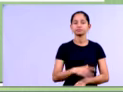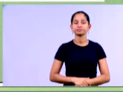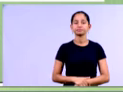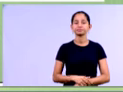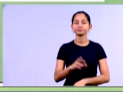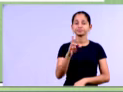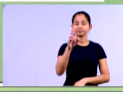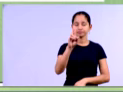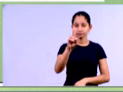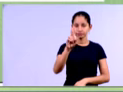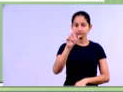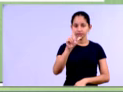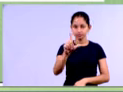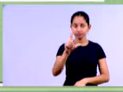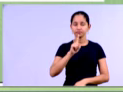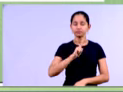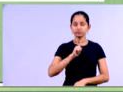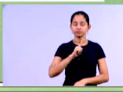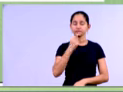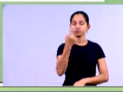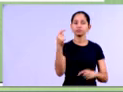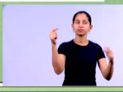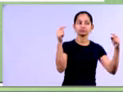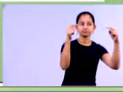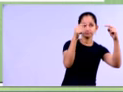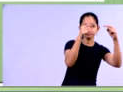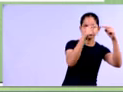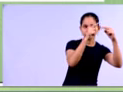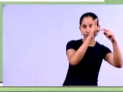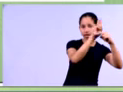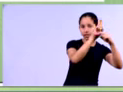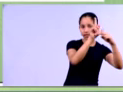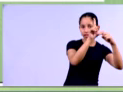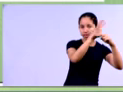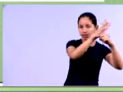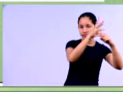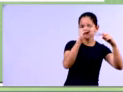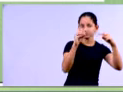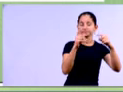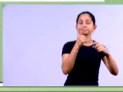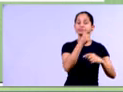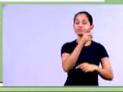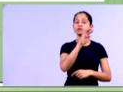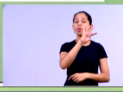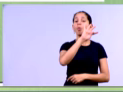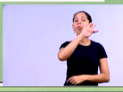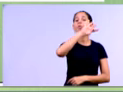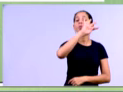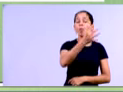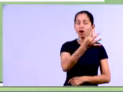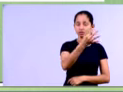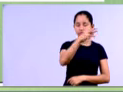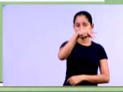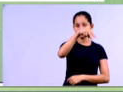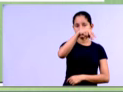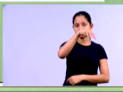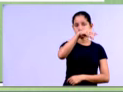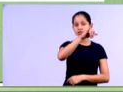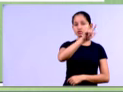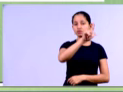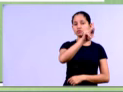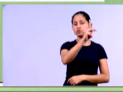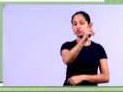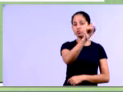líquida, né, primeiro, a receita líquida em 2012, ela fechou em 4 milhões e 425 mil,